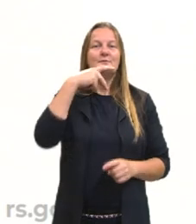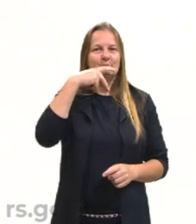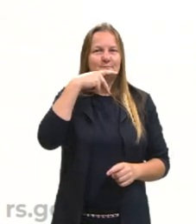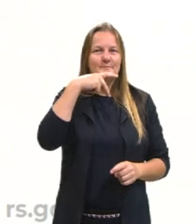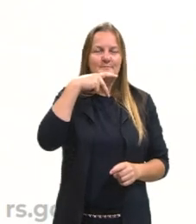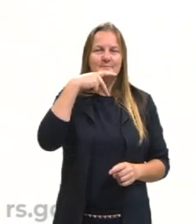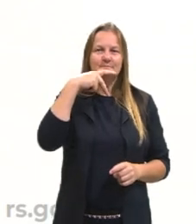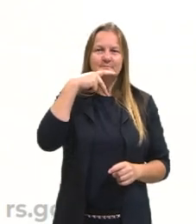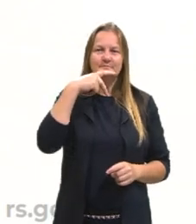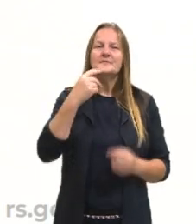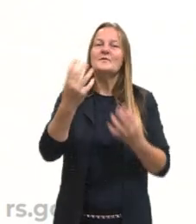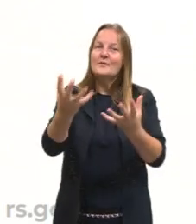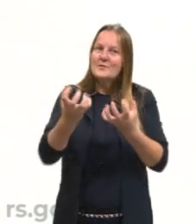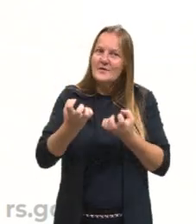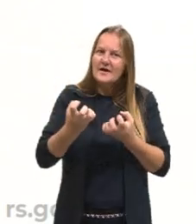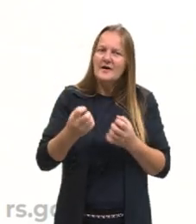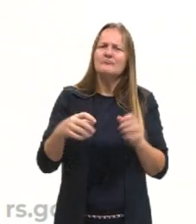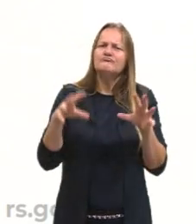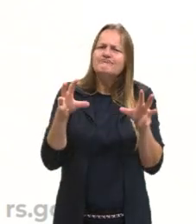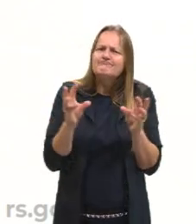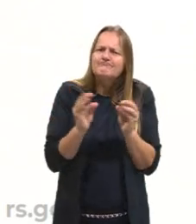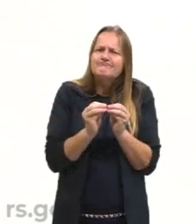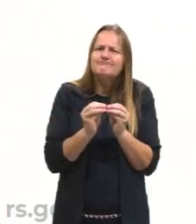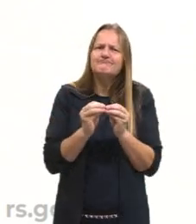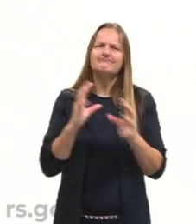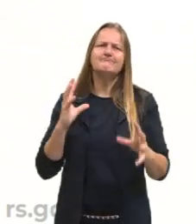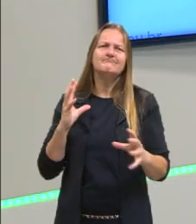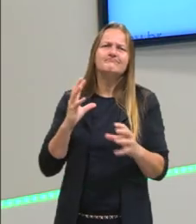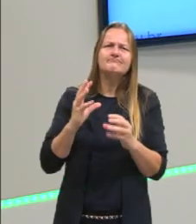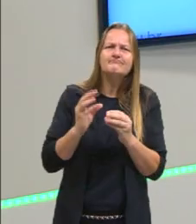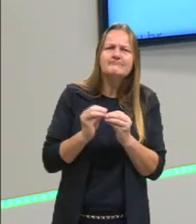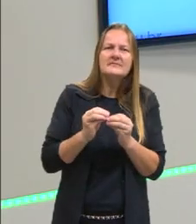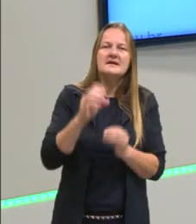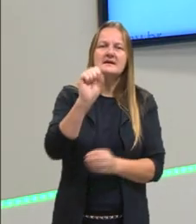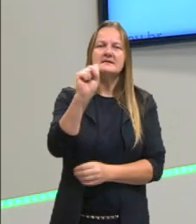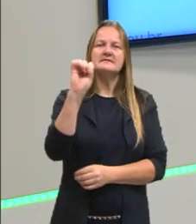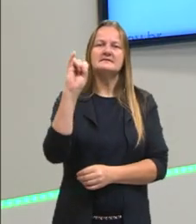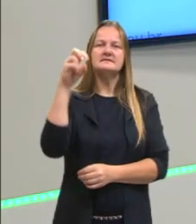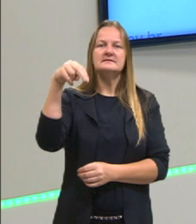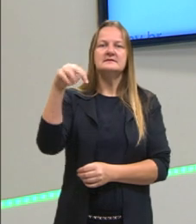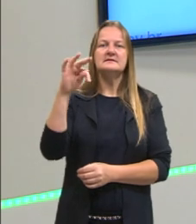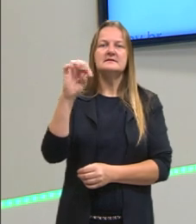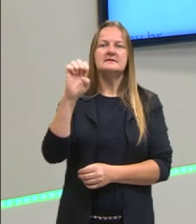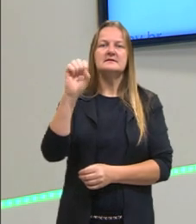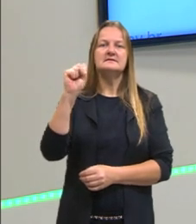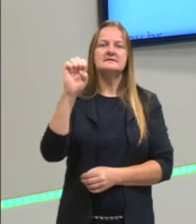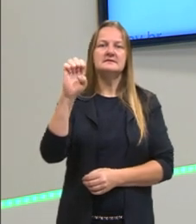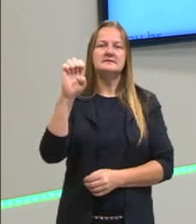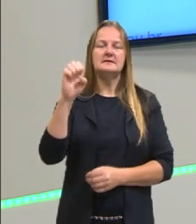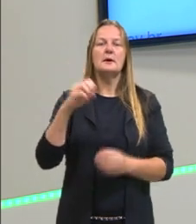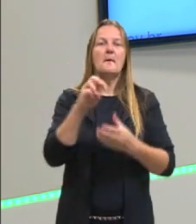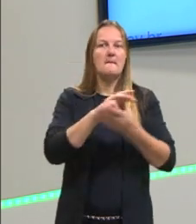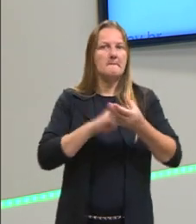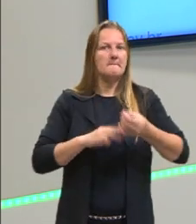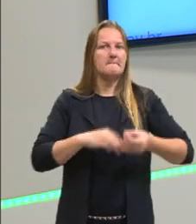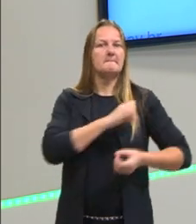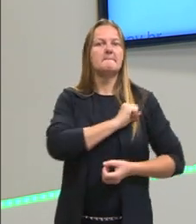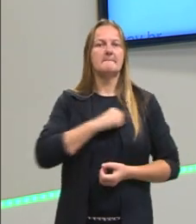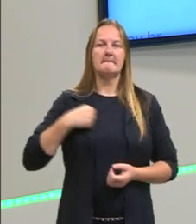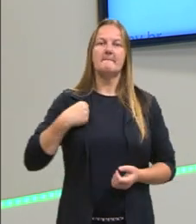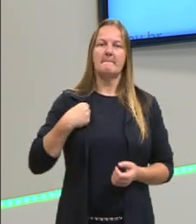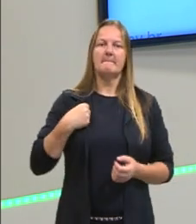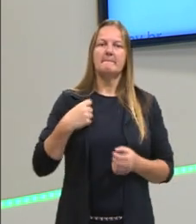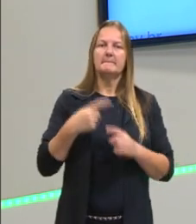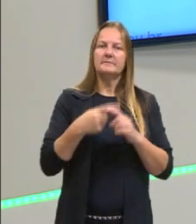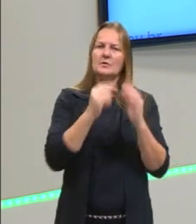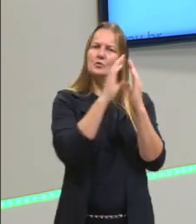quer que se chegue a uma síntese. Então o Platão, ele avança no método socrático, baseado no Sócrates, o